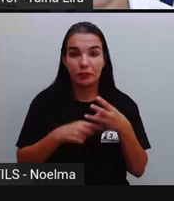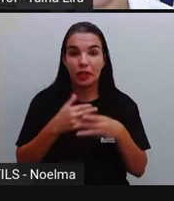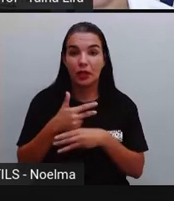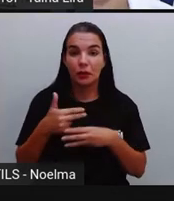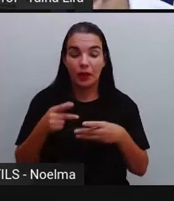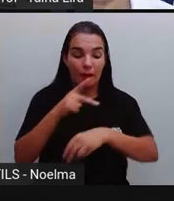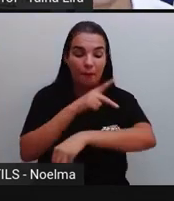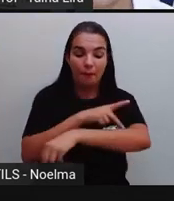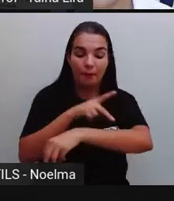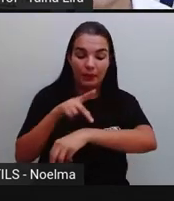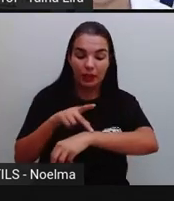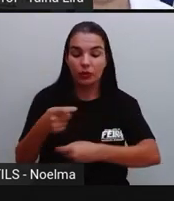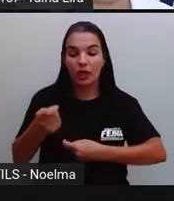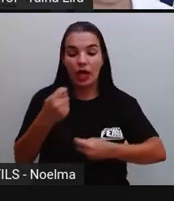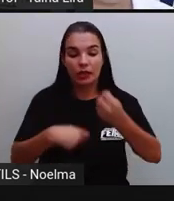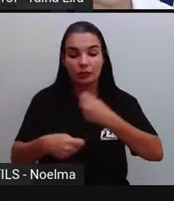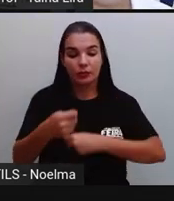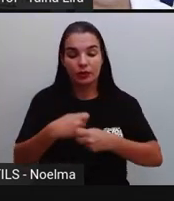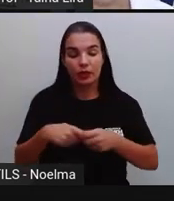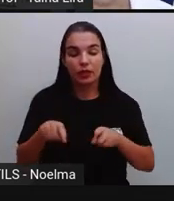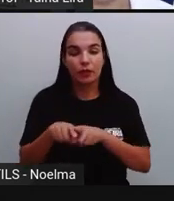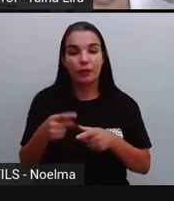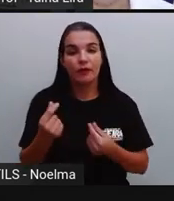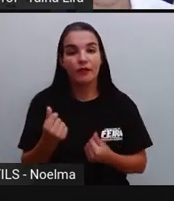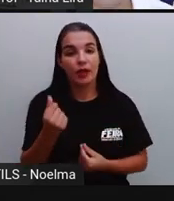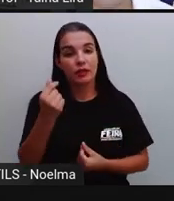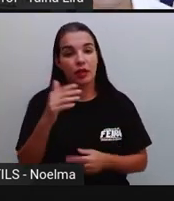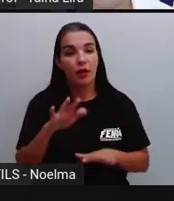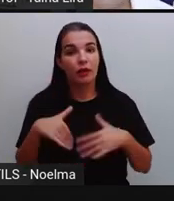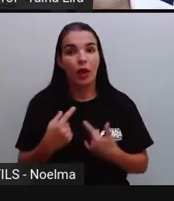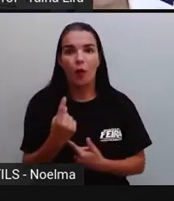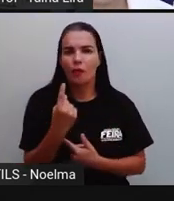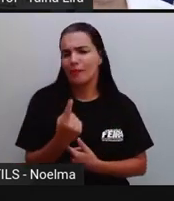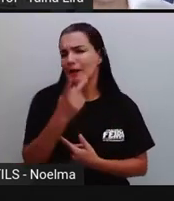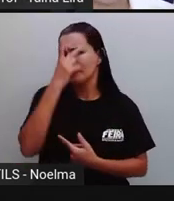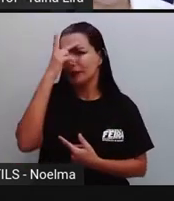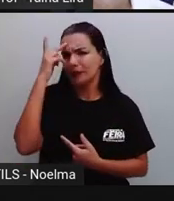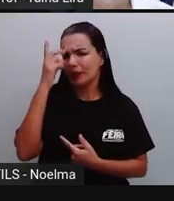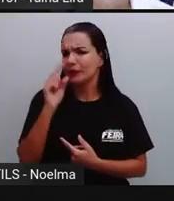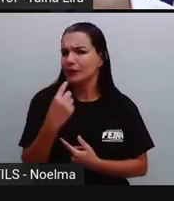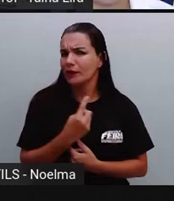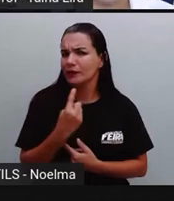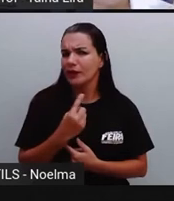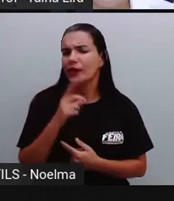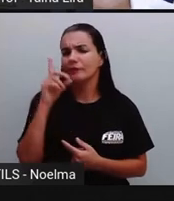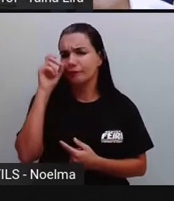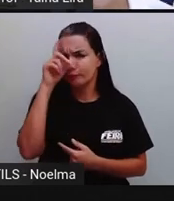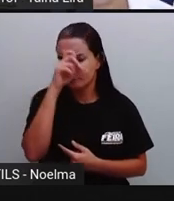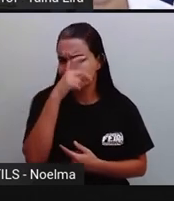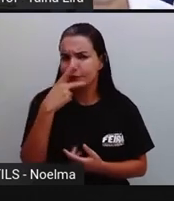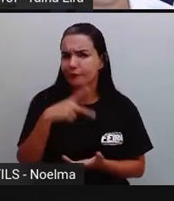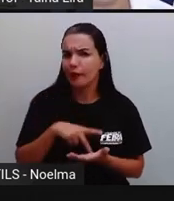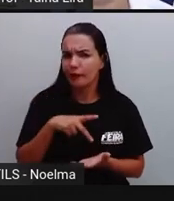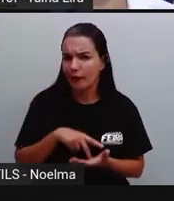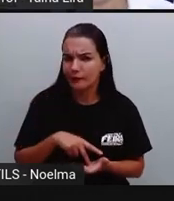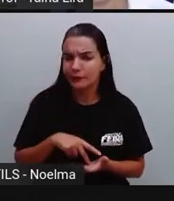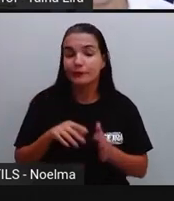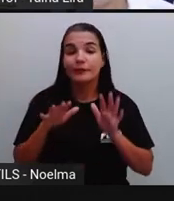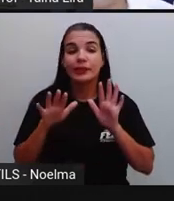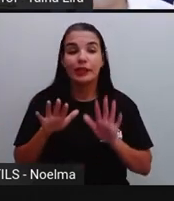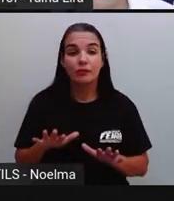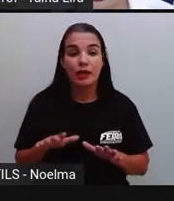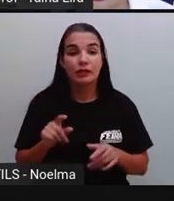Pedagógica, Administrativa e Financeira. Então, para uma pessoa só, muitas vezes, é complicado. Então,